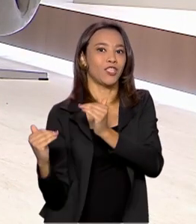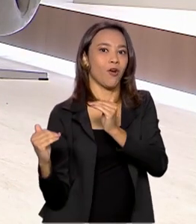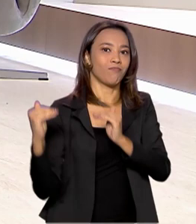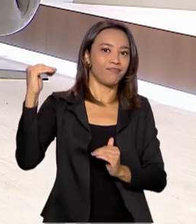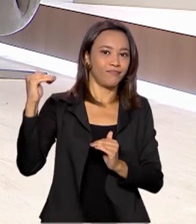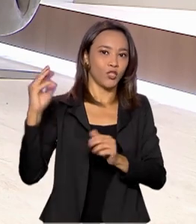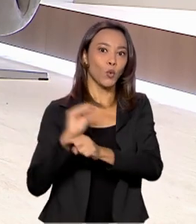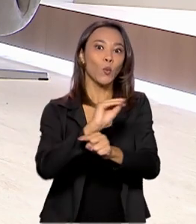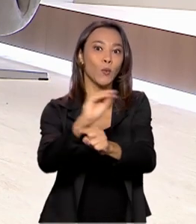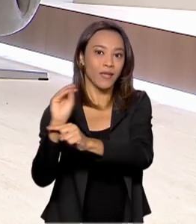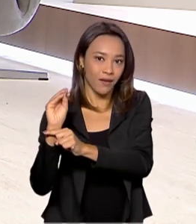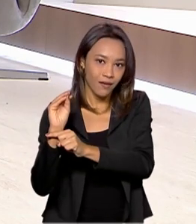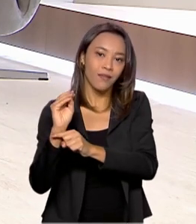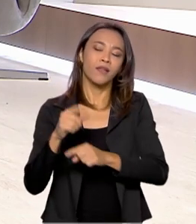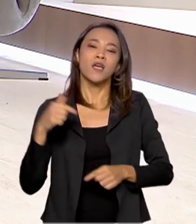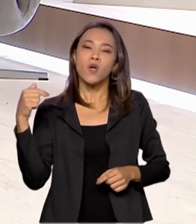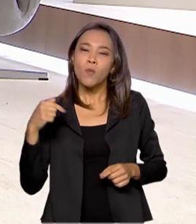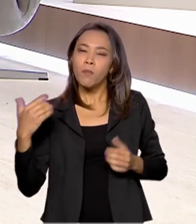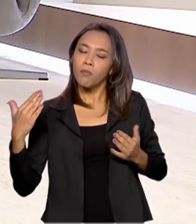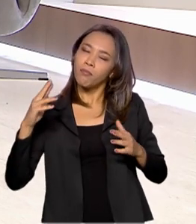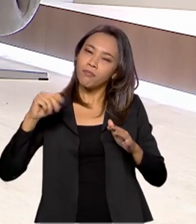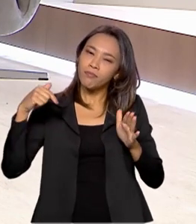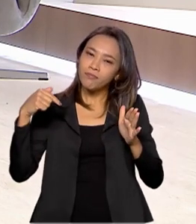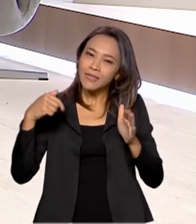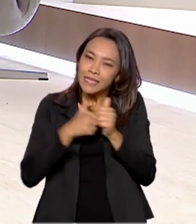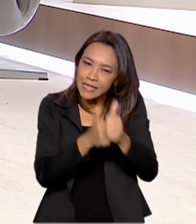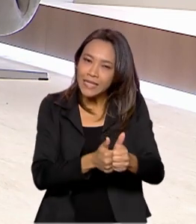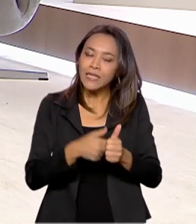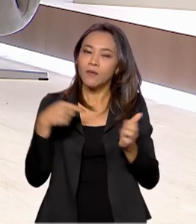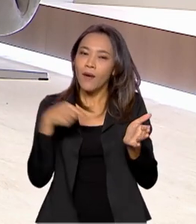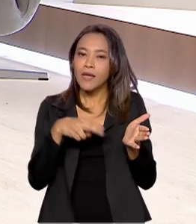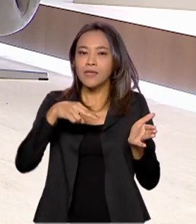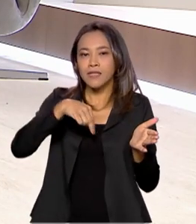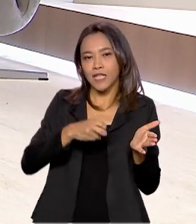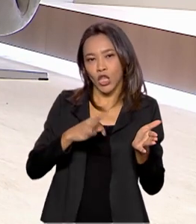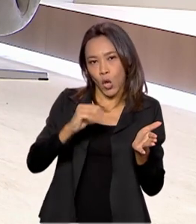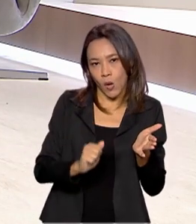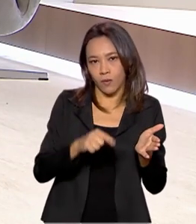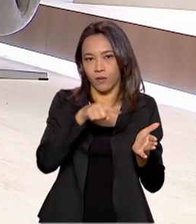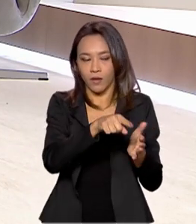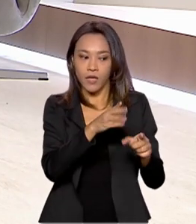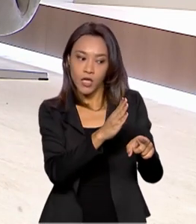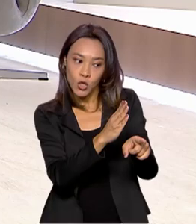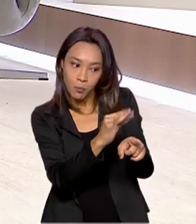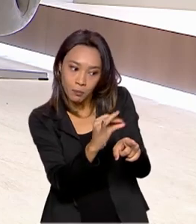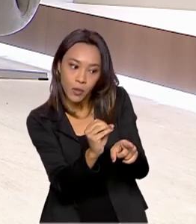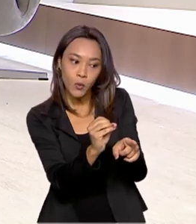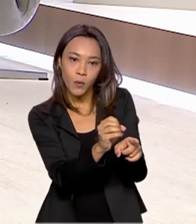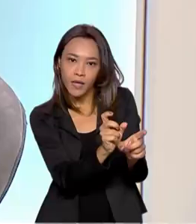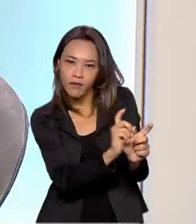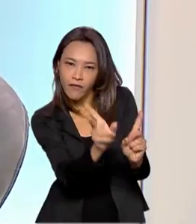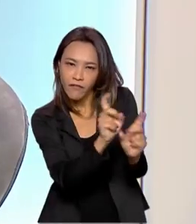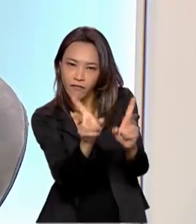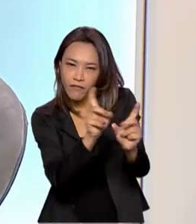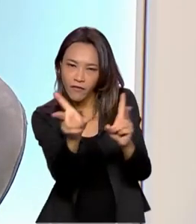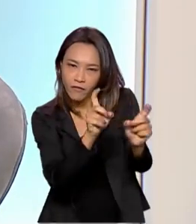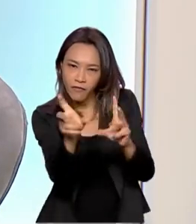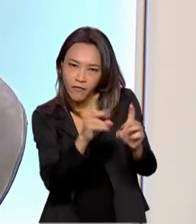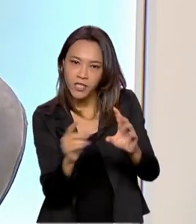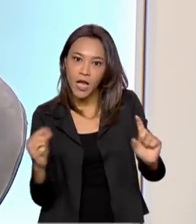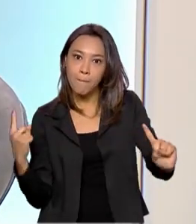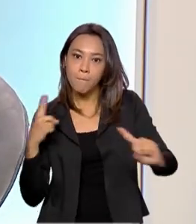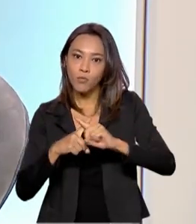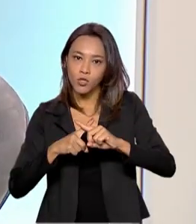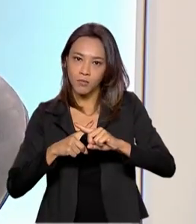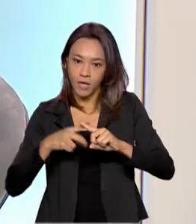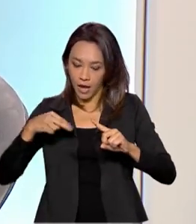Com base nessa nota de eficiência energética ambiental, e no volume de biocombustível que ele comercializa, um multiplicado pelo